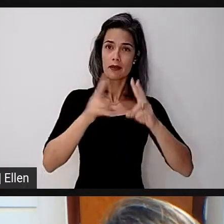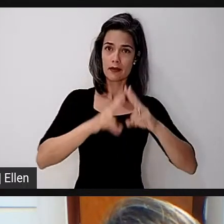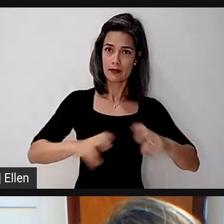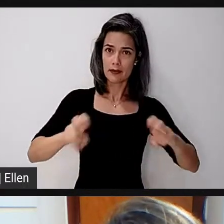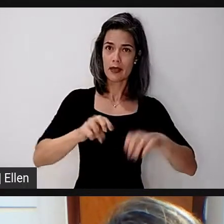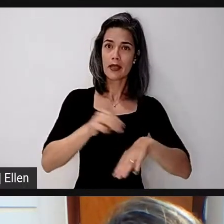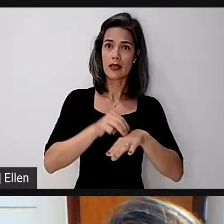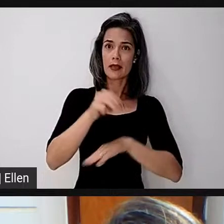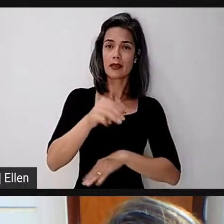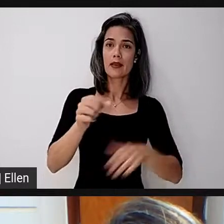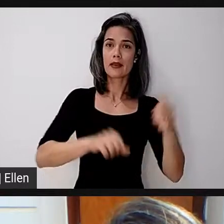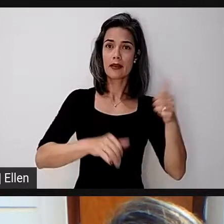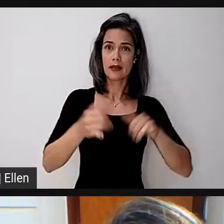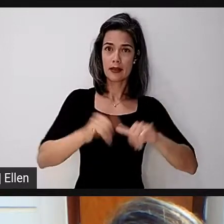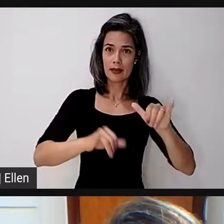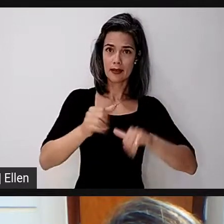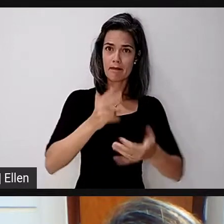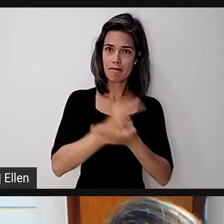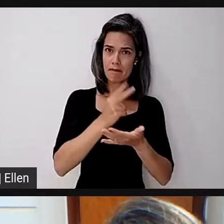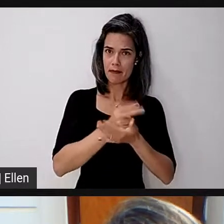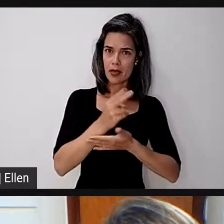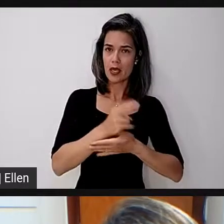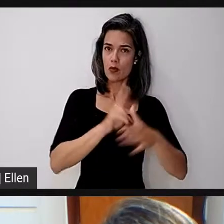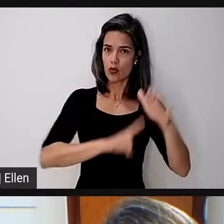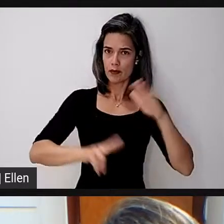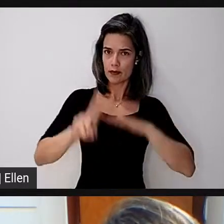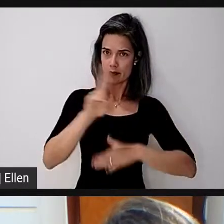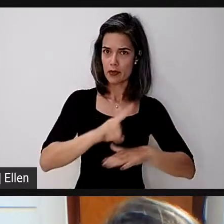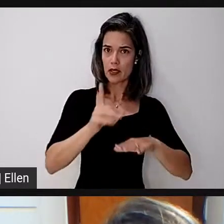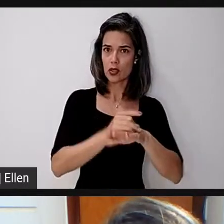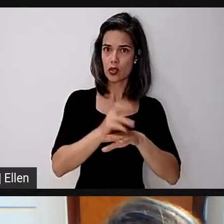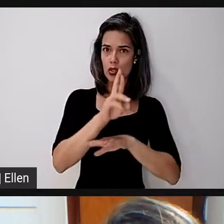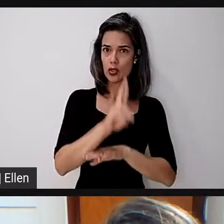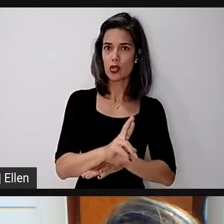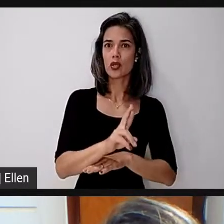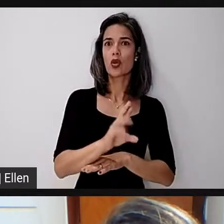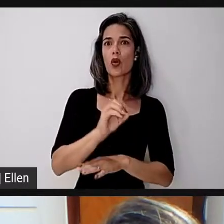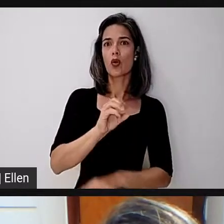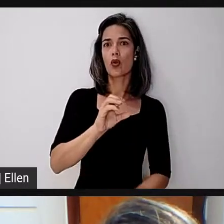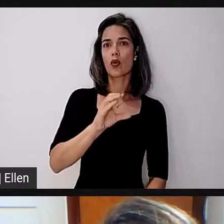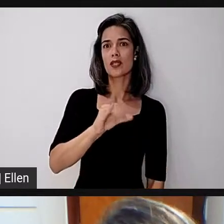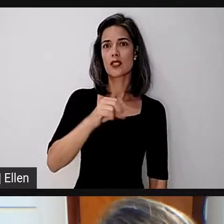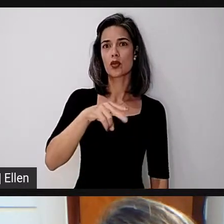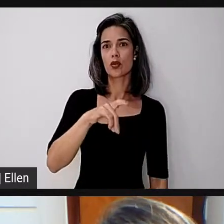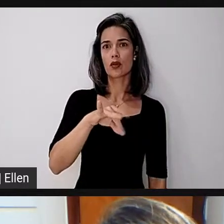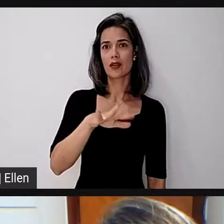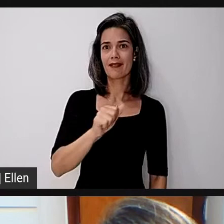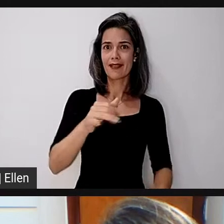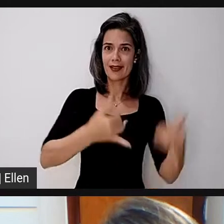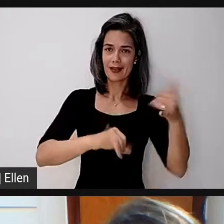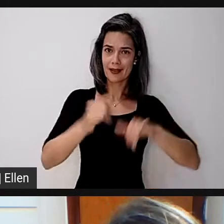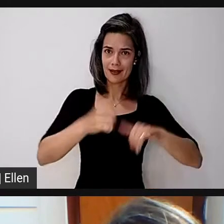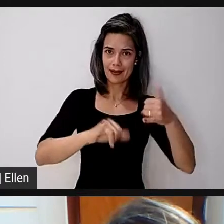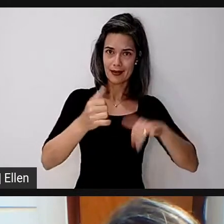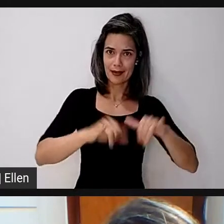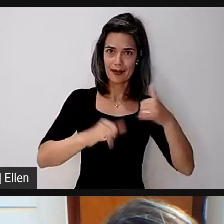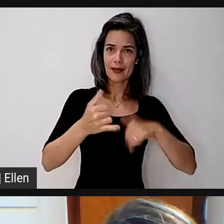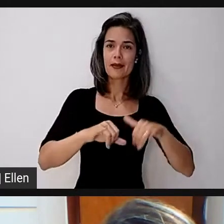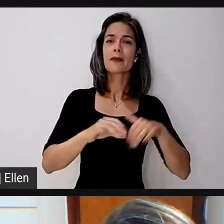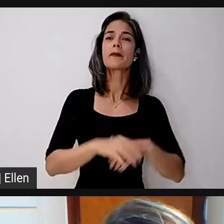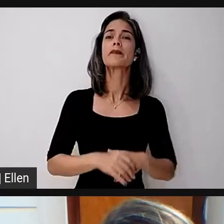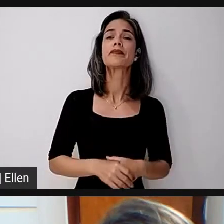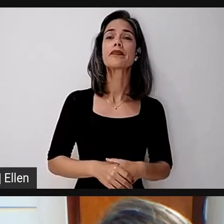mestre em Química pela mesma universidade, doutor em Oceanografia Química pela Universidade de Liverpool e